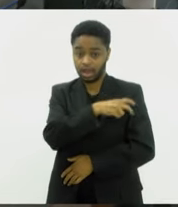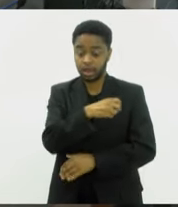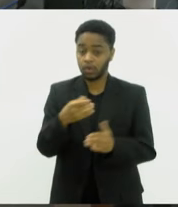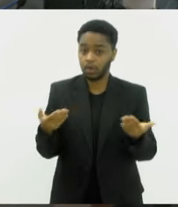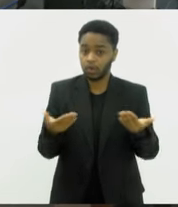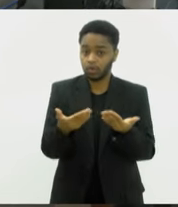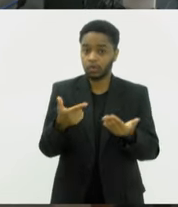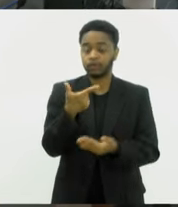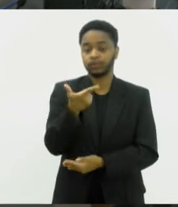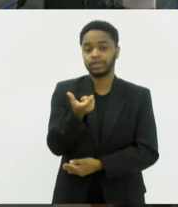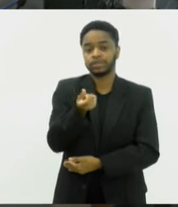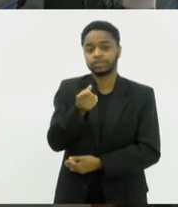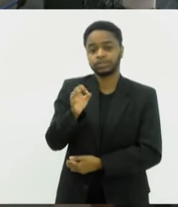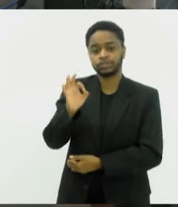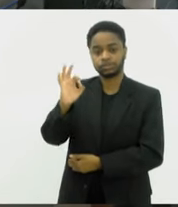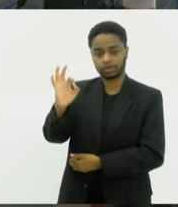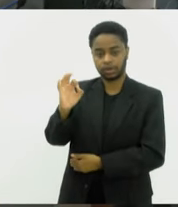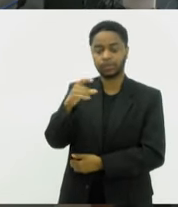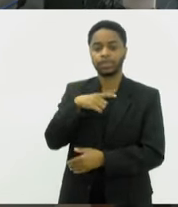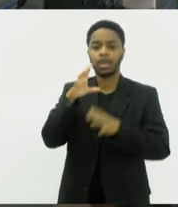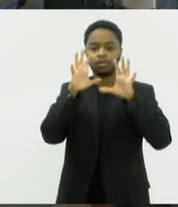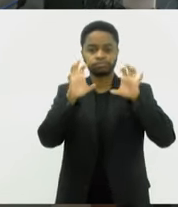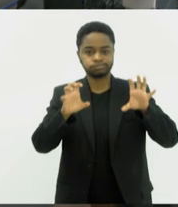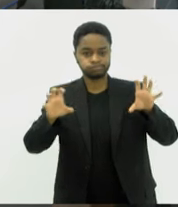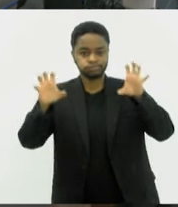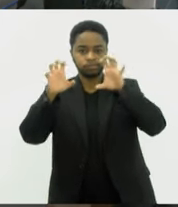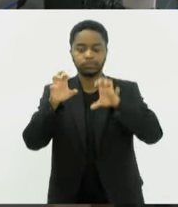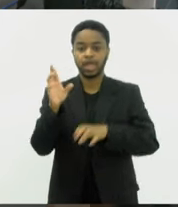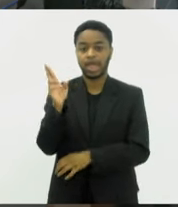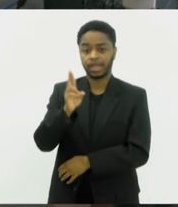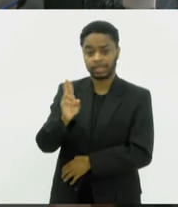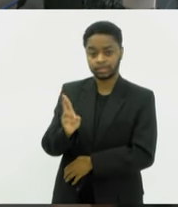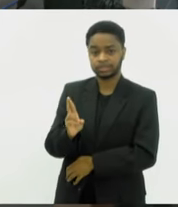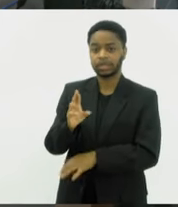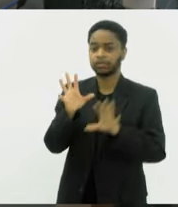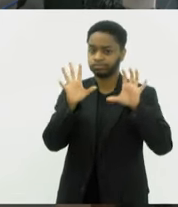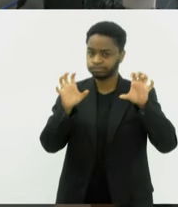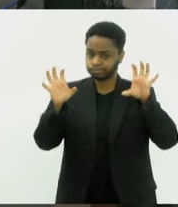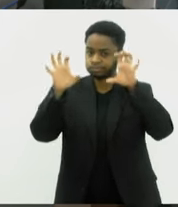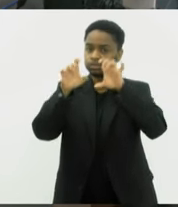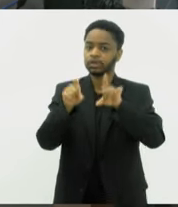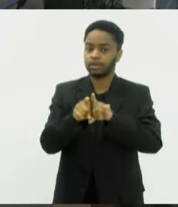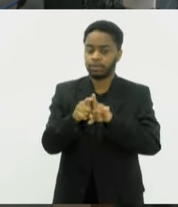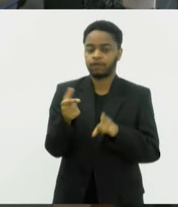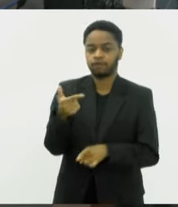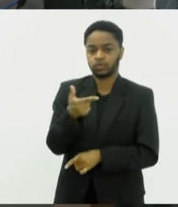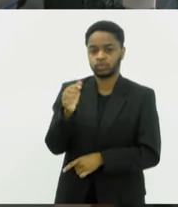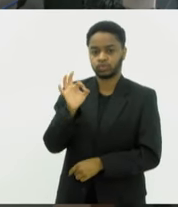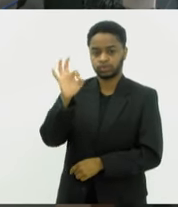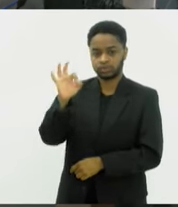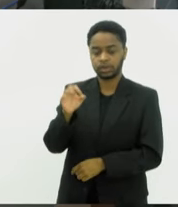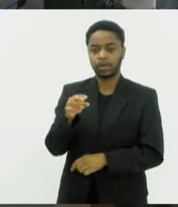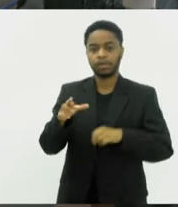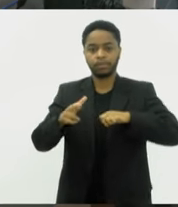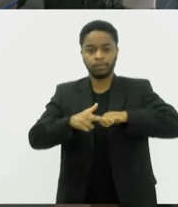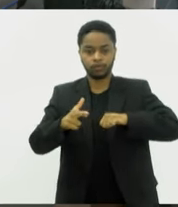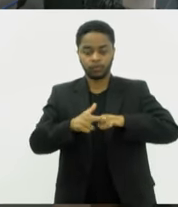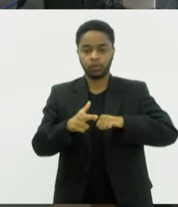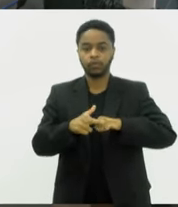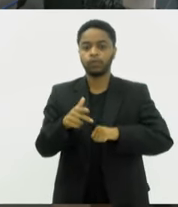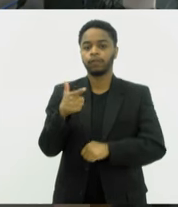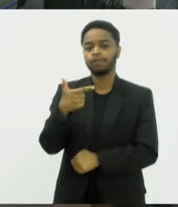nesse momento, 26 graus com nuvens Resende, nublado também, 22 graus Belfor Roxo,